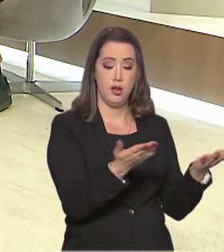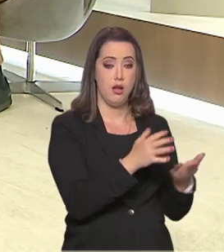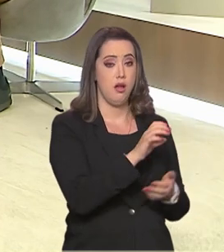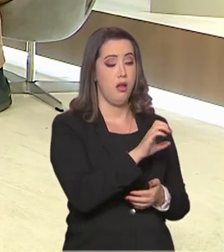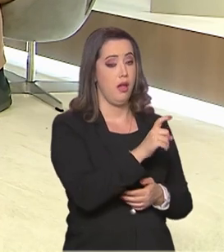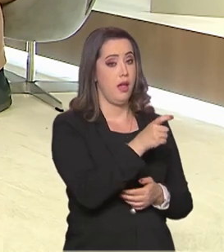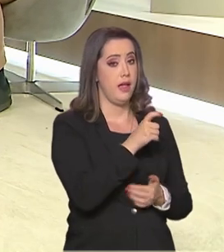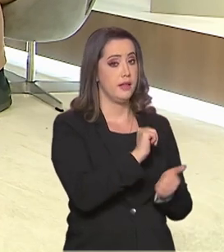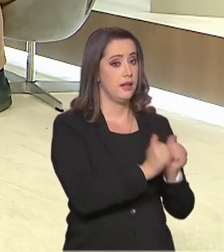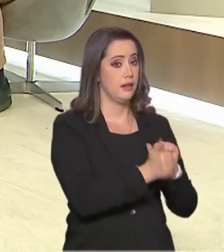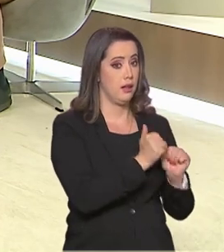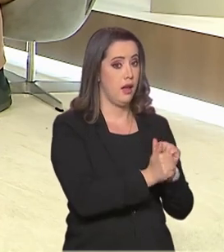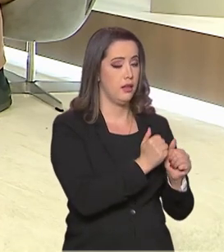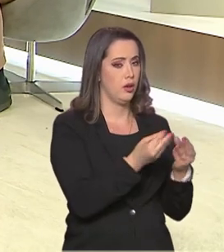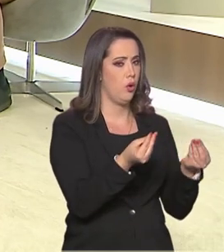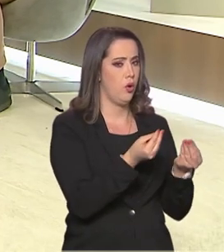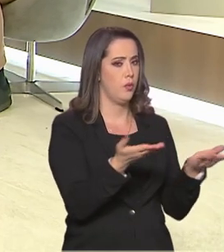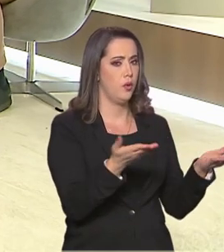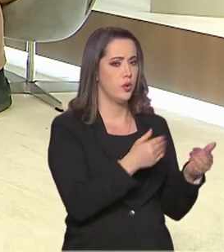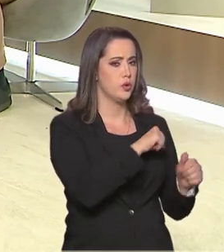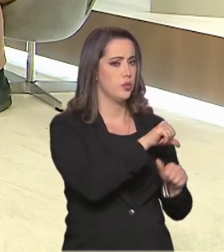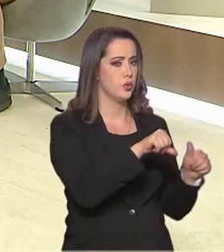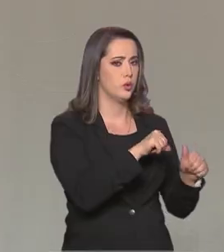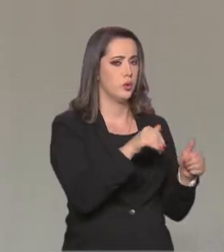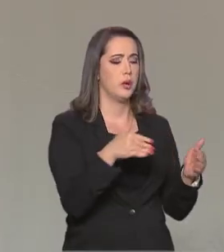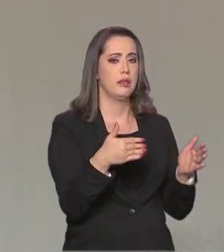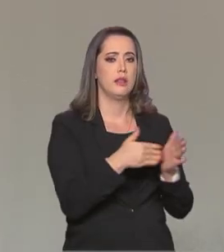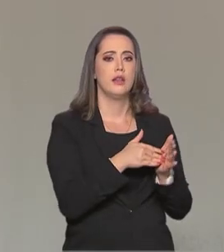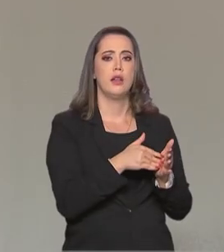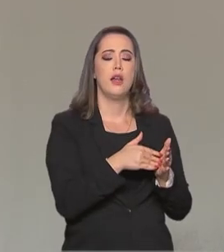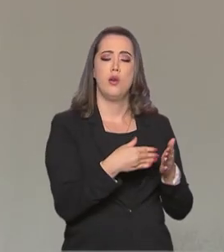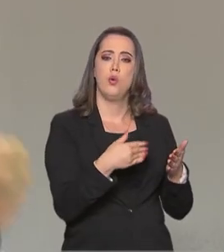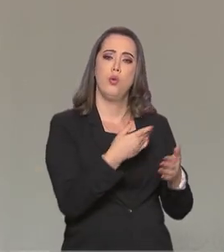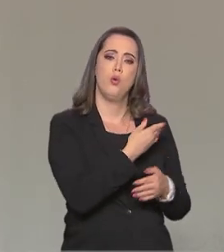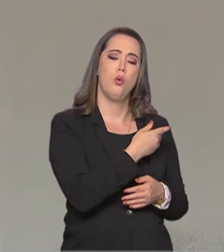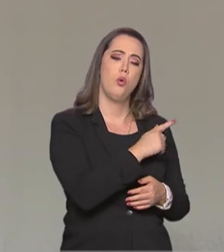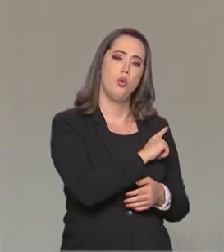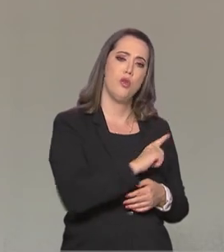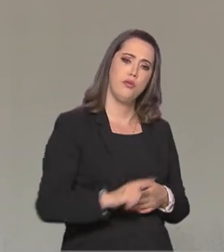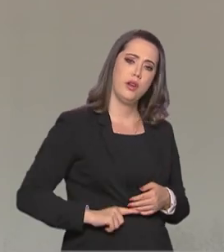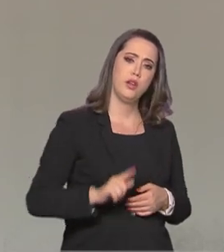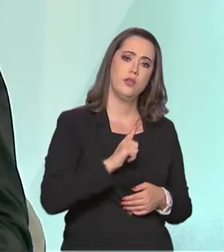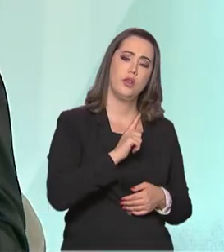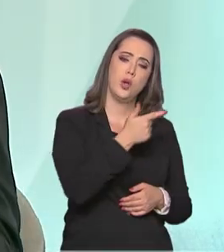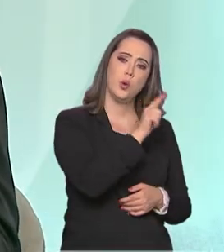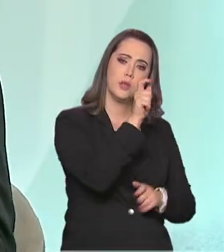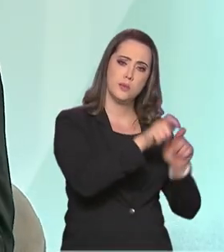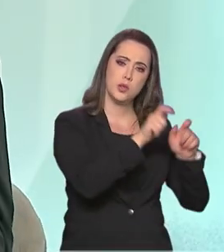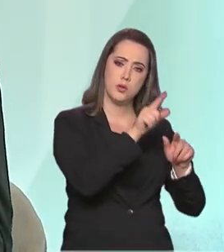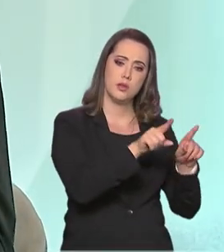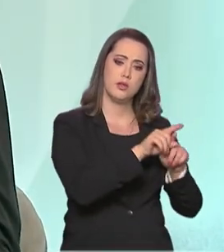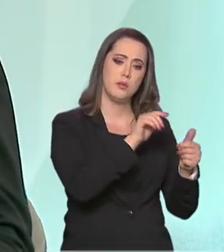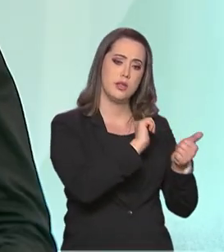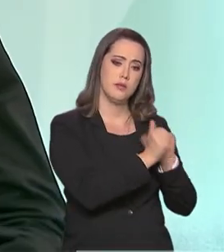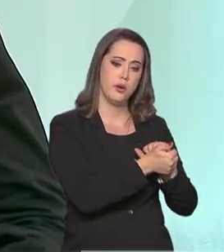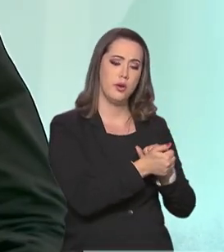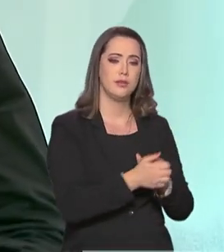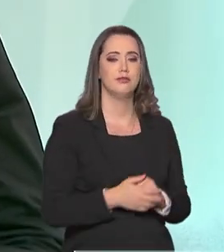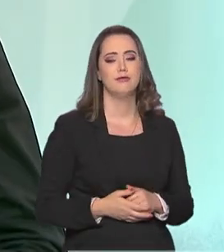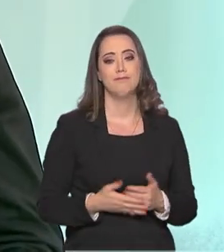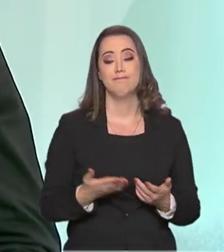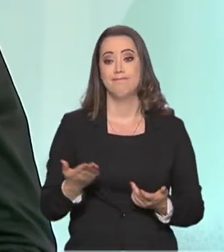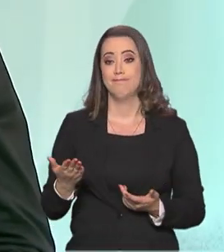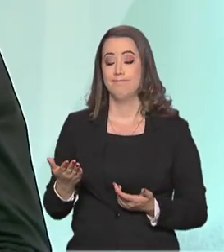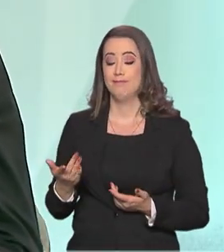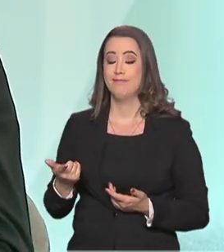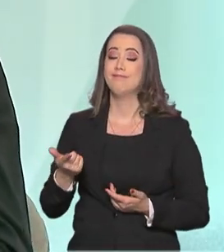na Secretaria Especial do Esporte? Lá também tem outros ex-atletas, né? Sim, acho que é um orgulho muito grande,